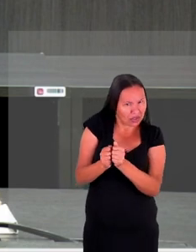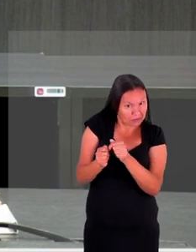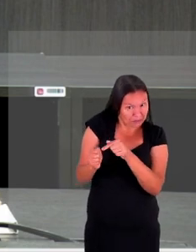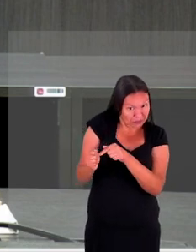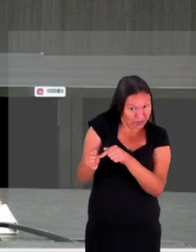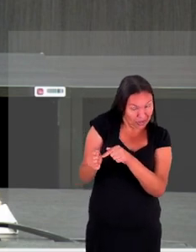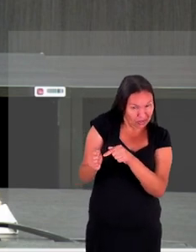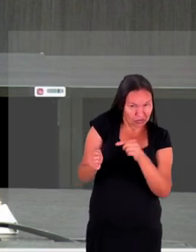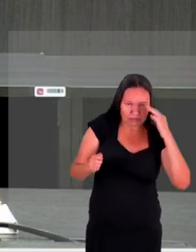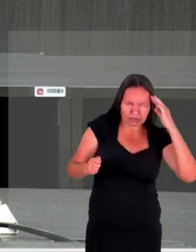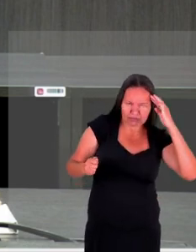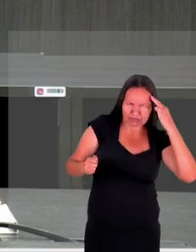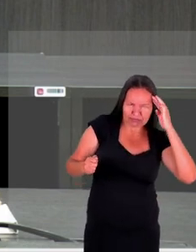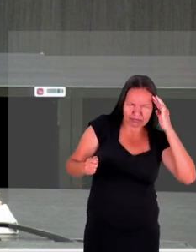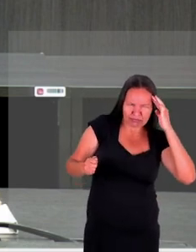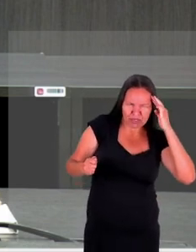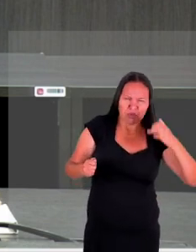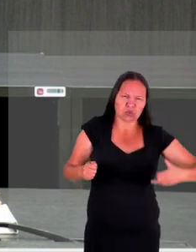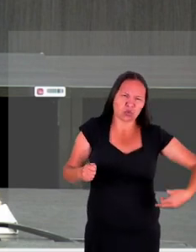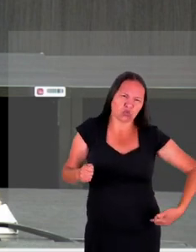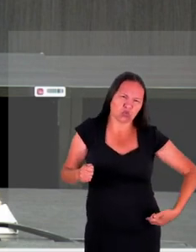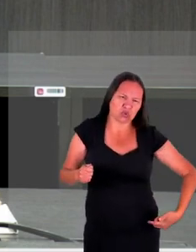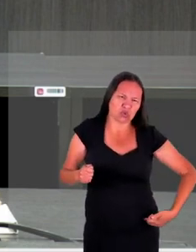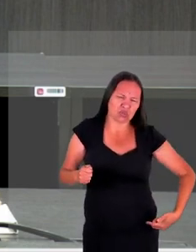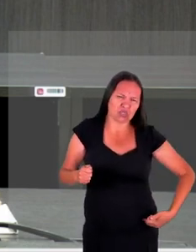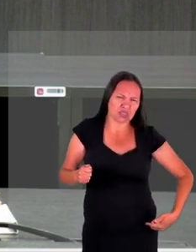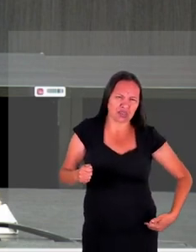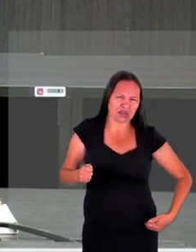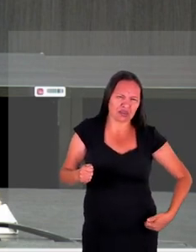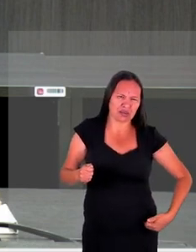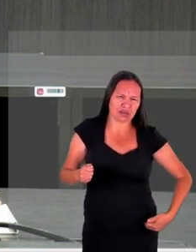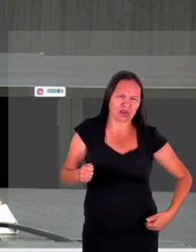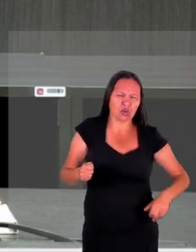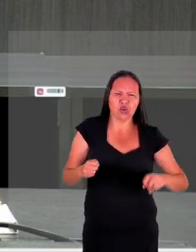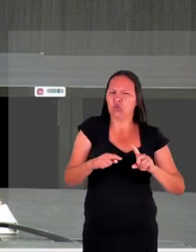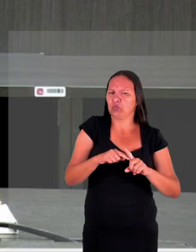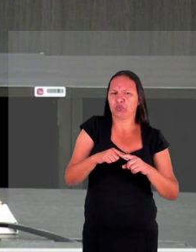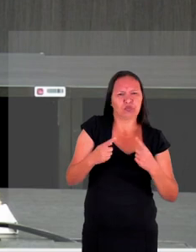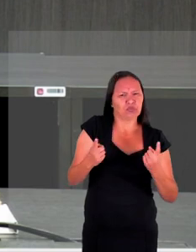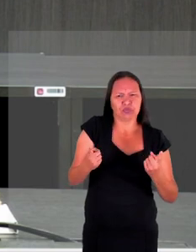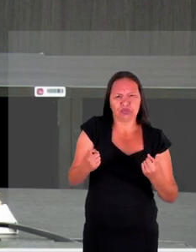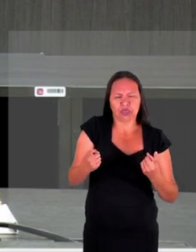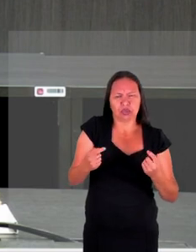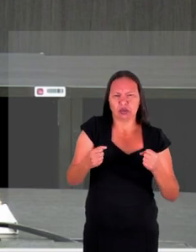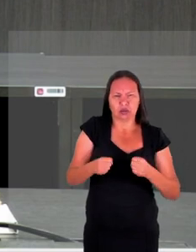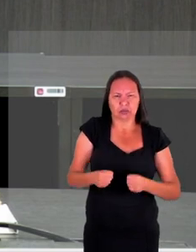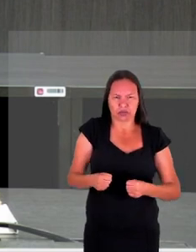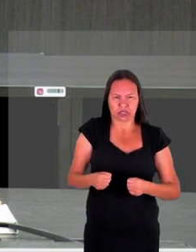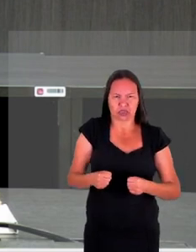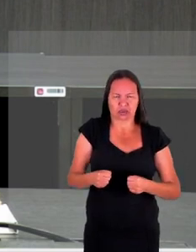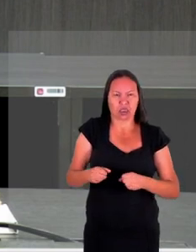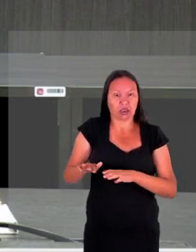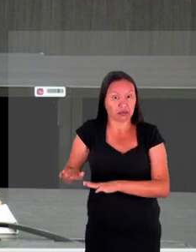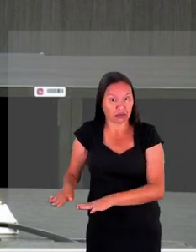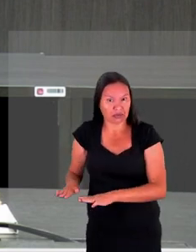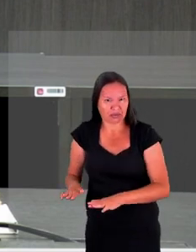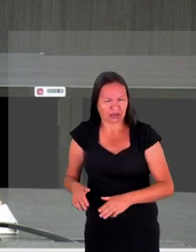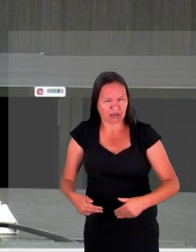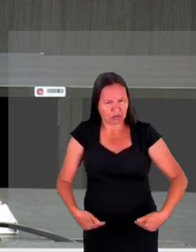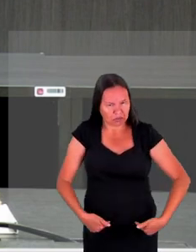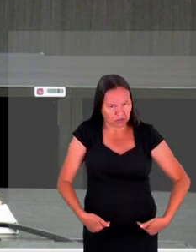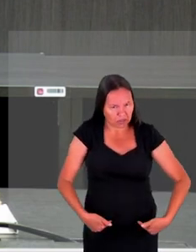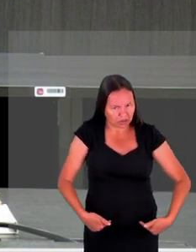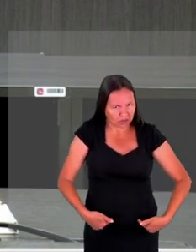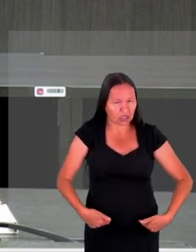realmente na dor e que não existe categorias não tem como qualificar quem é que sofre mais cada